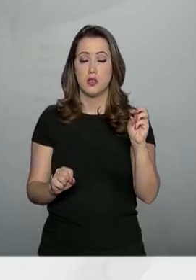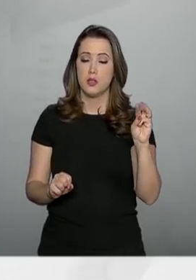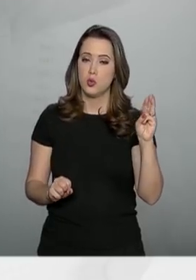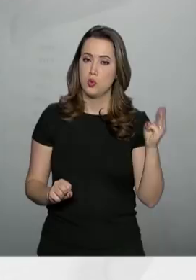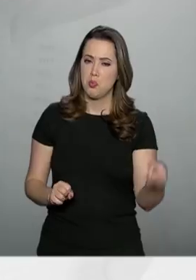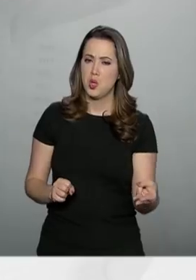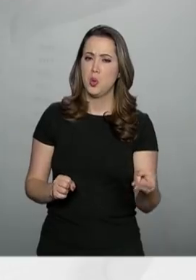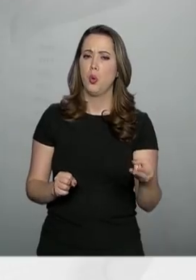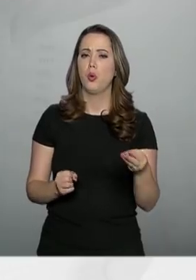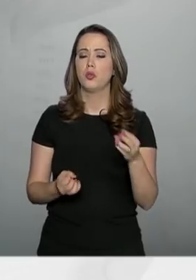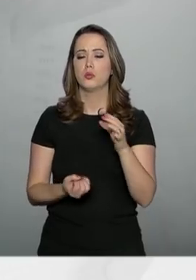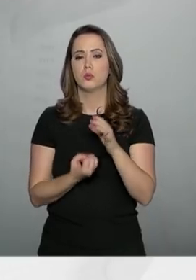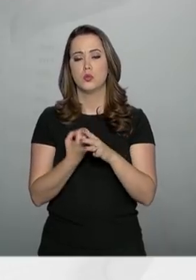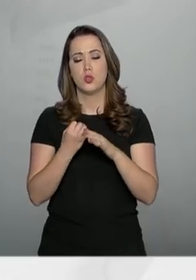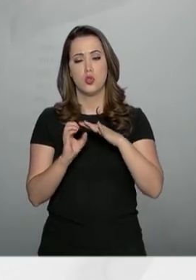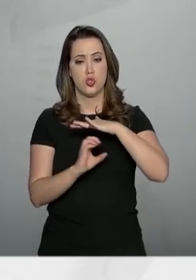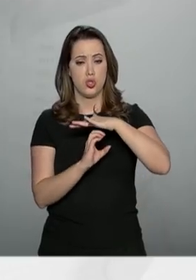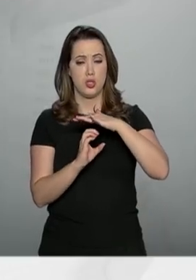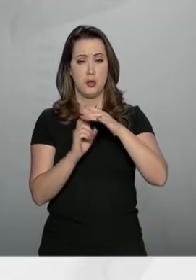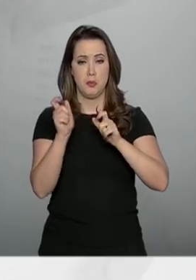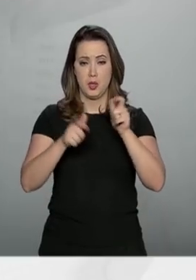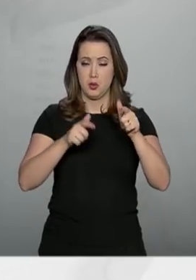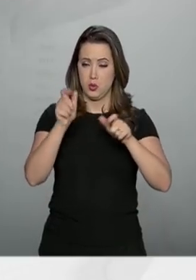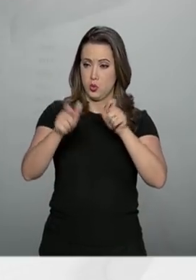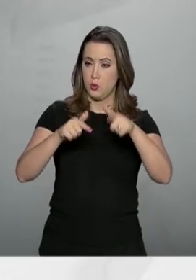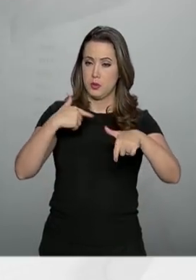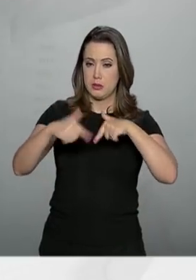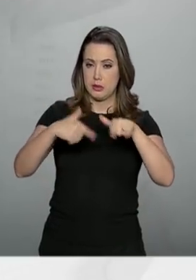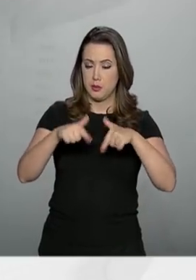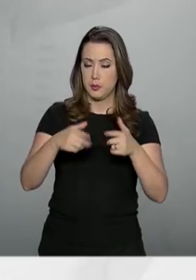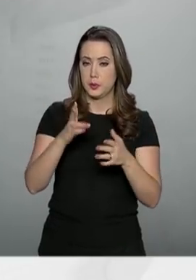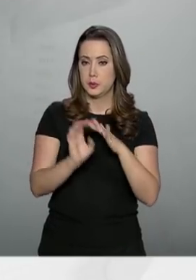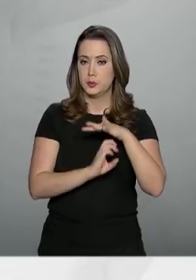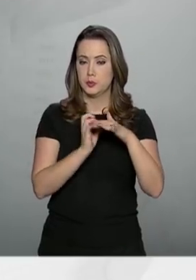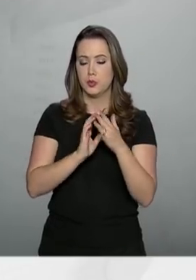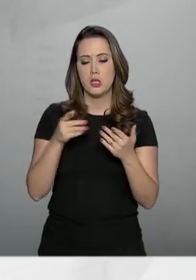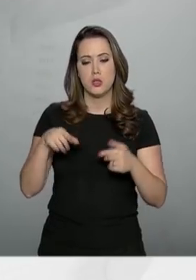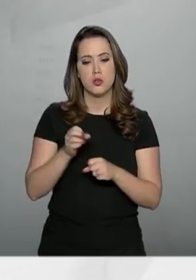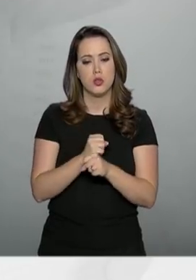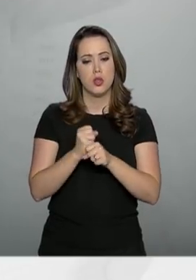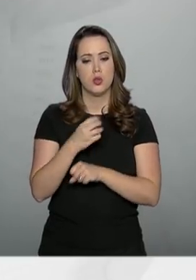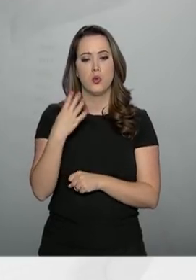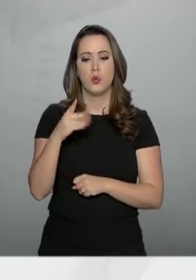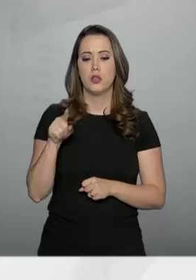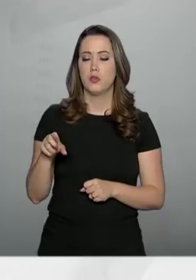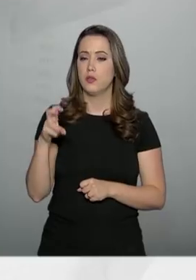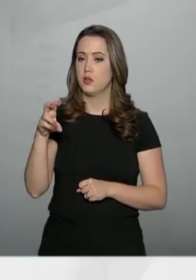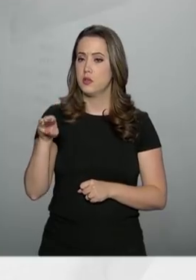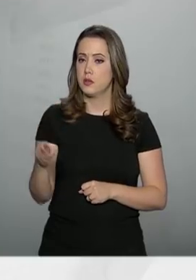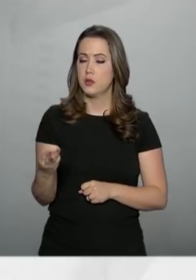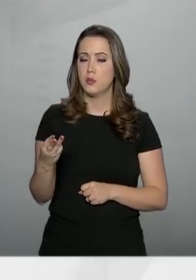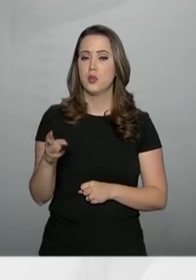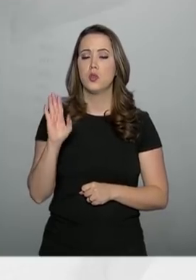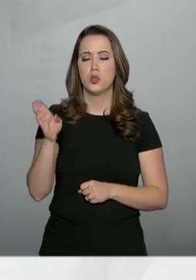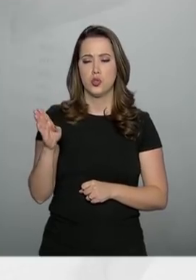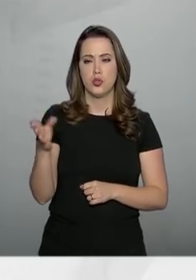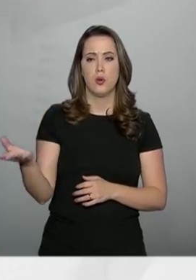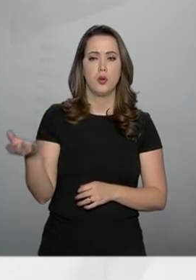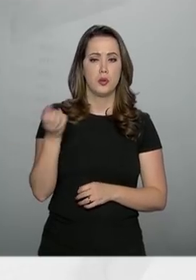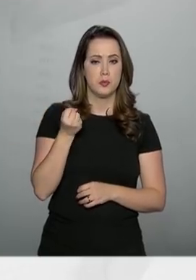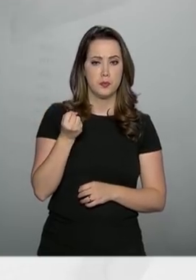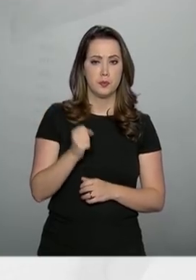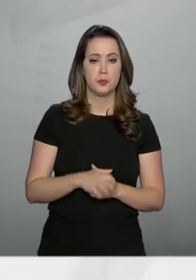vínculos por essas empresas. Este ano, um pouco mais de 4 milhões e 500 mil declarações foram